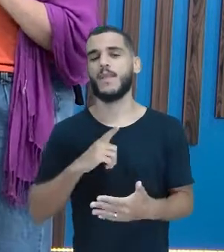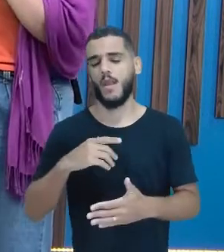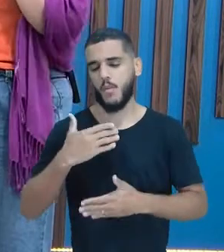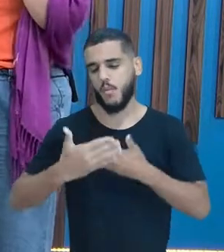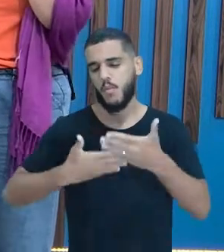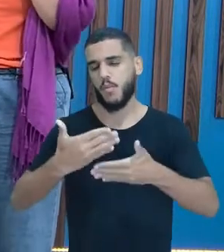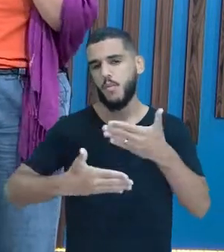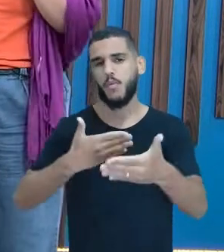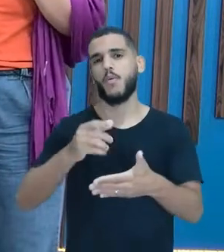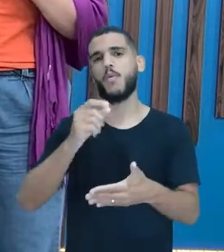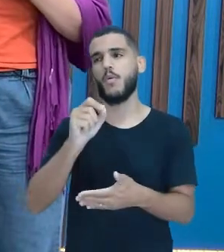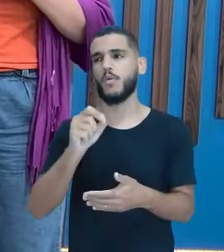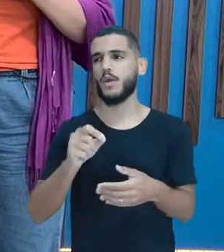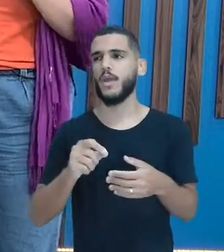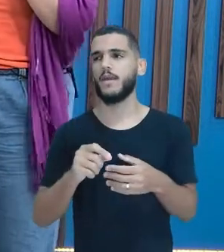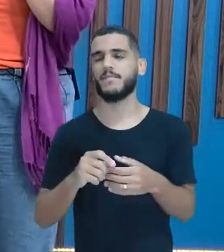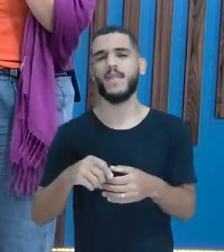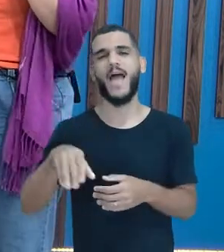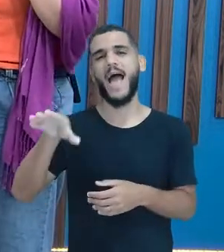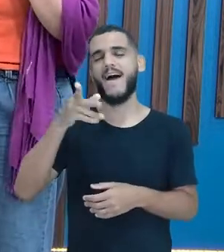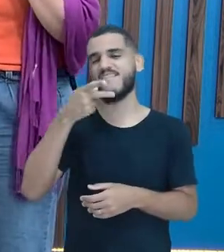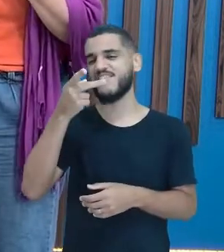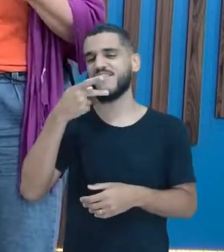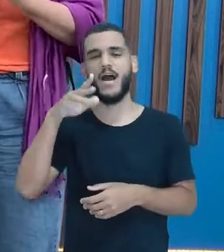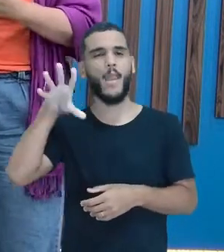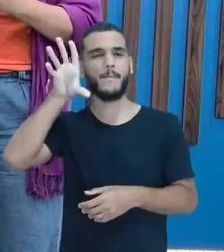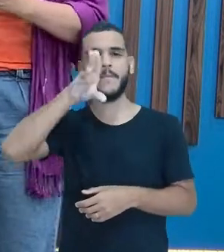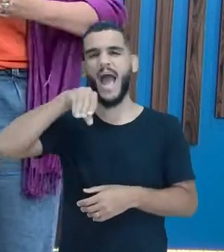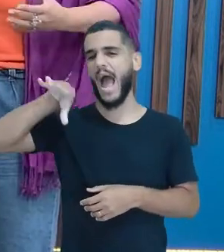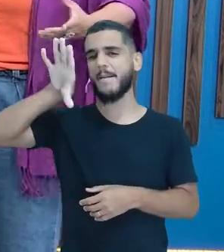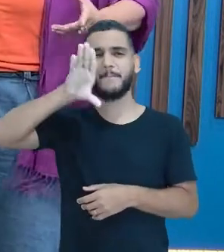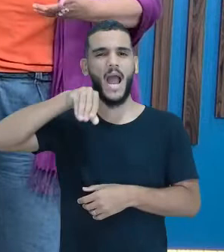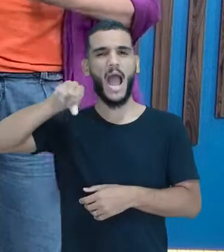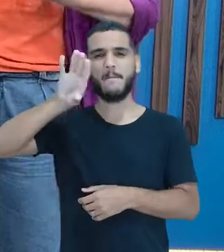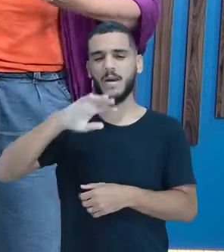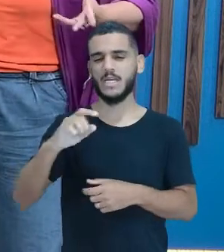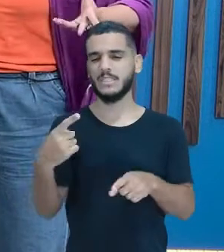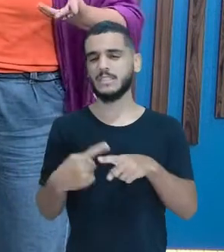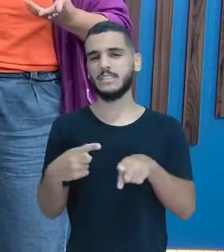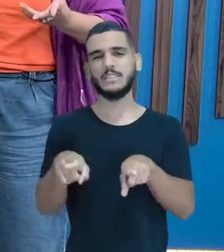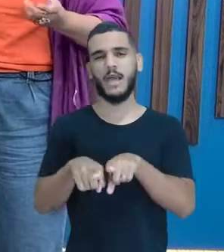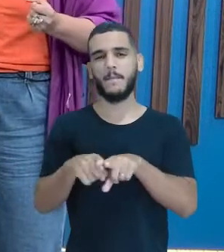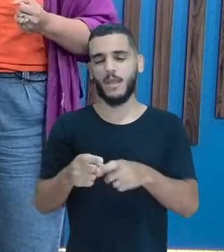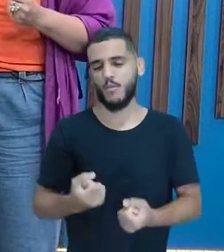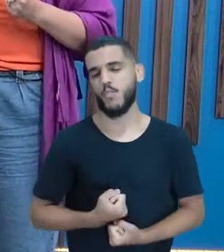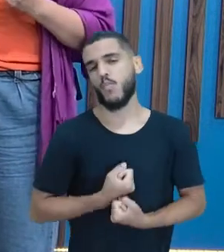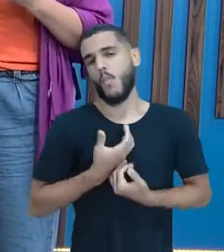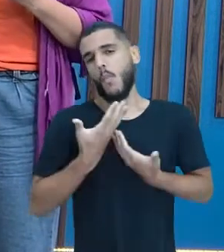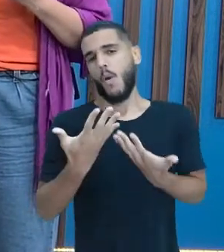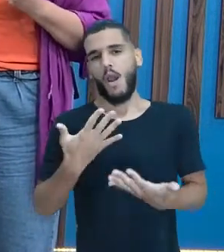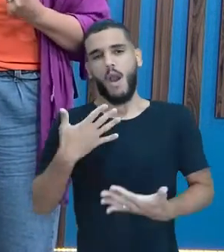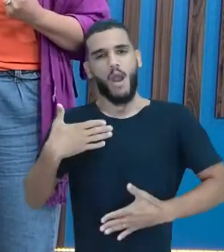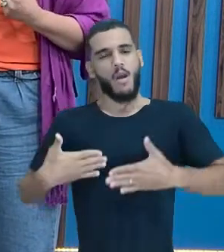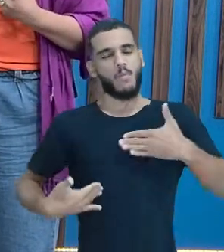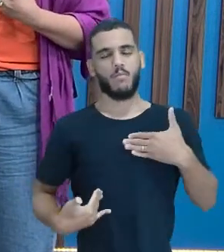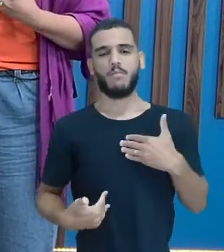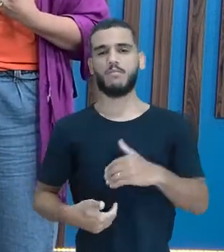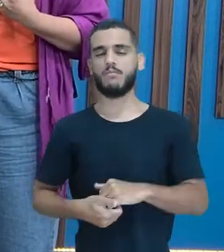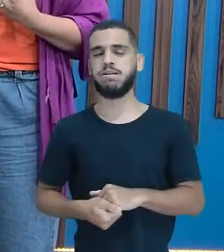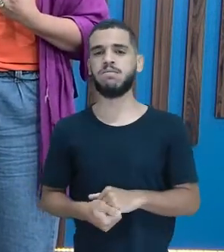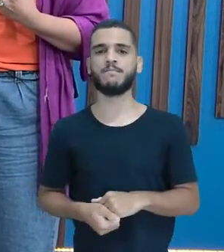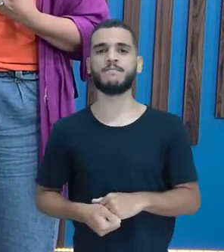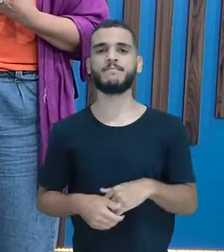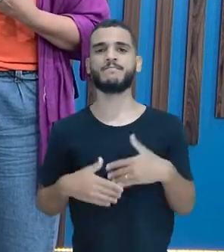a articulação, a maneira de falar, desenvolve a expressão corporal, desenvolve